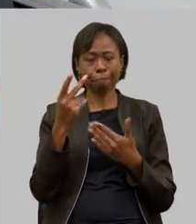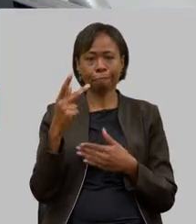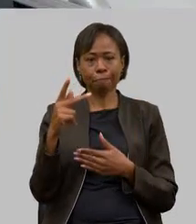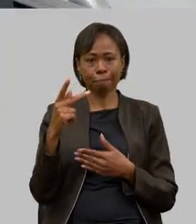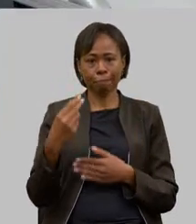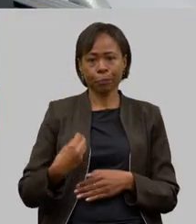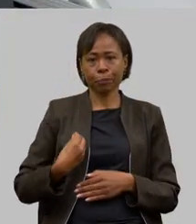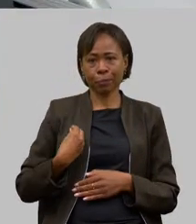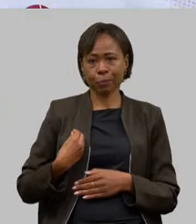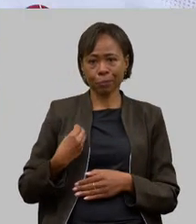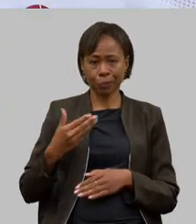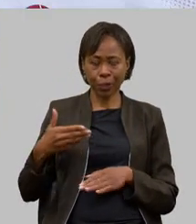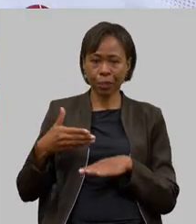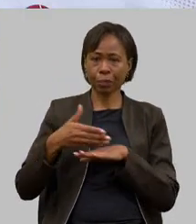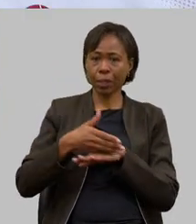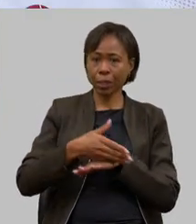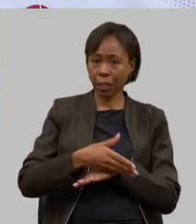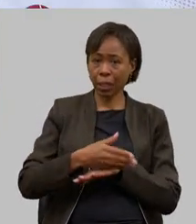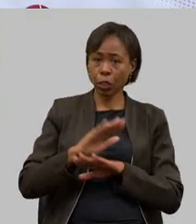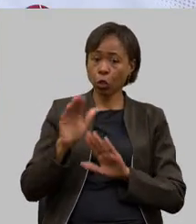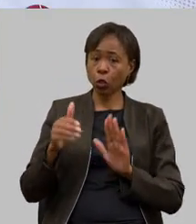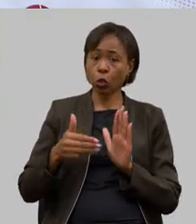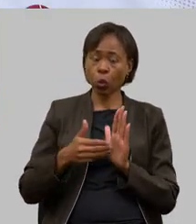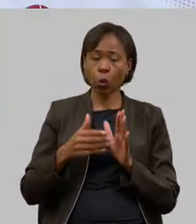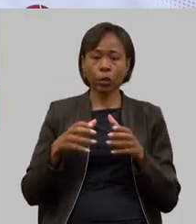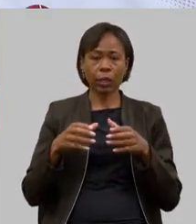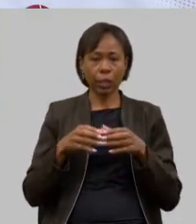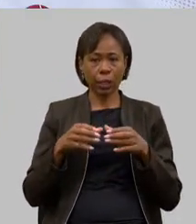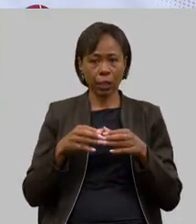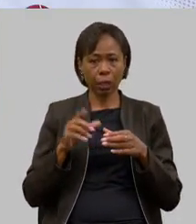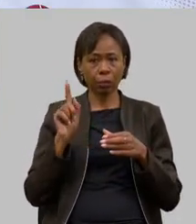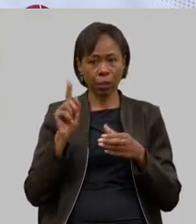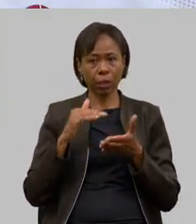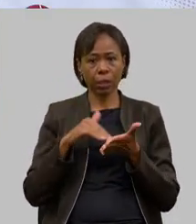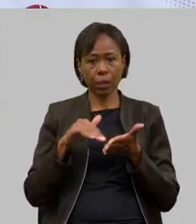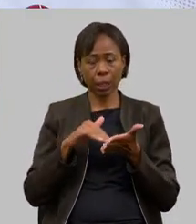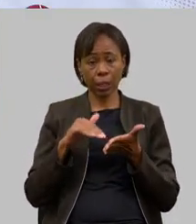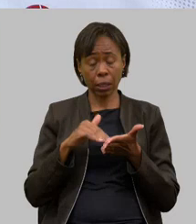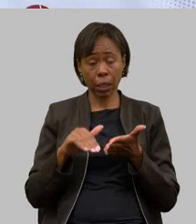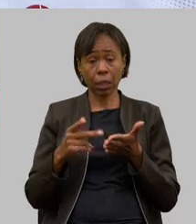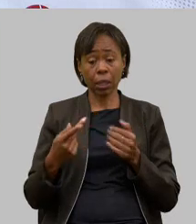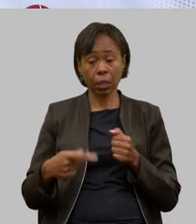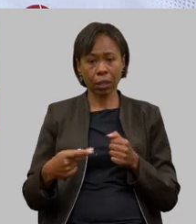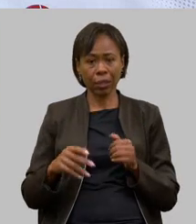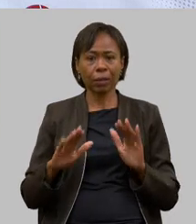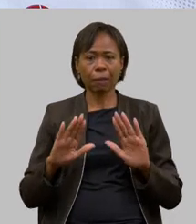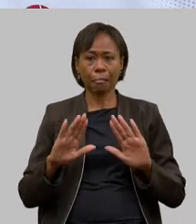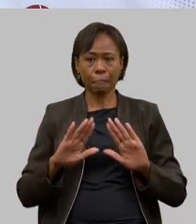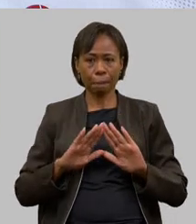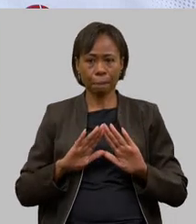presença e de toda a equipe da secretaria aqui nesta casa